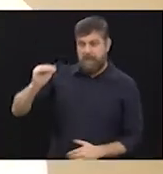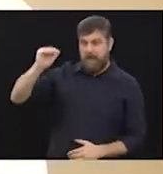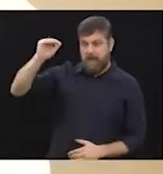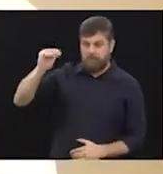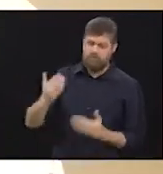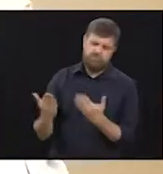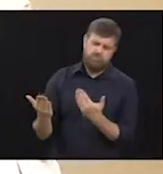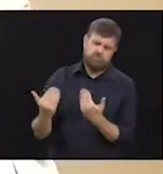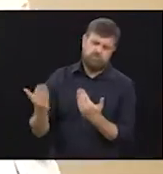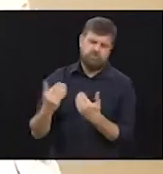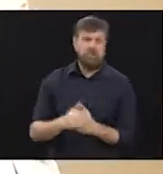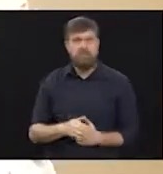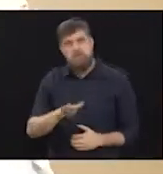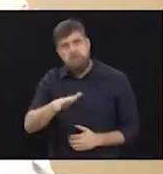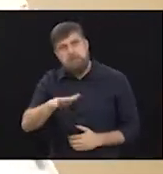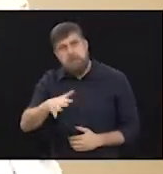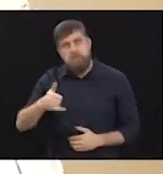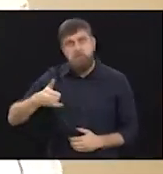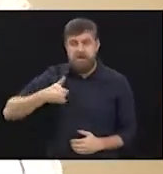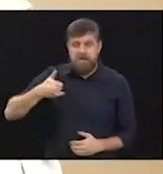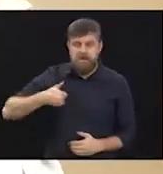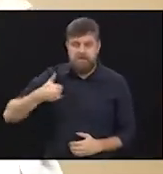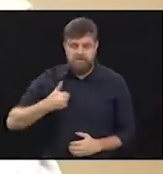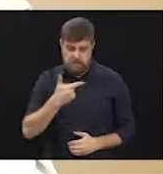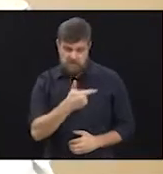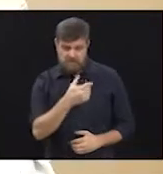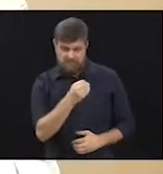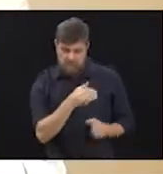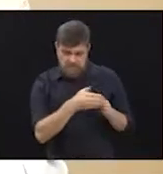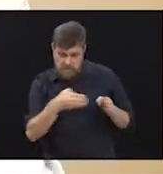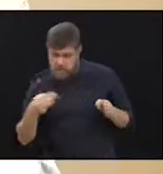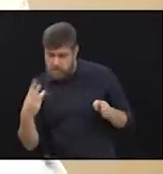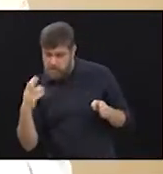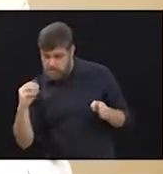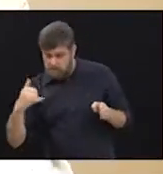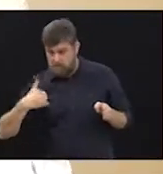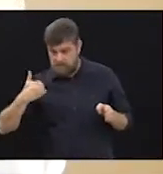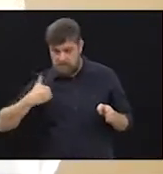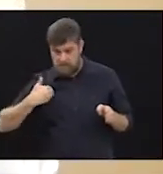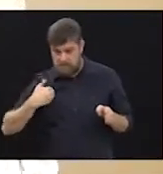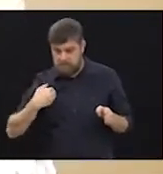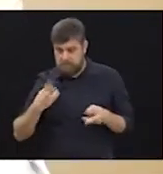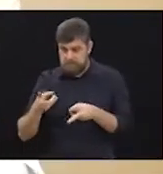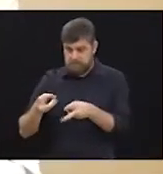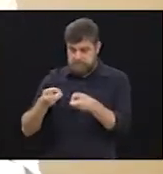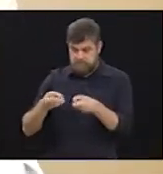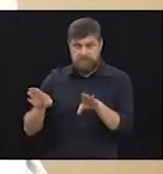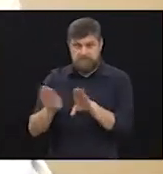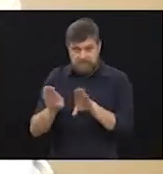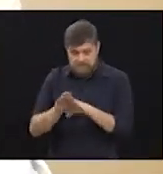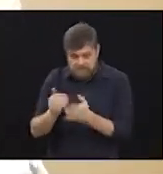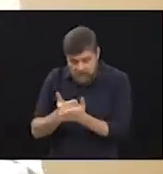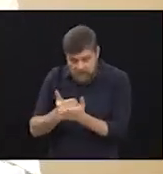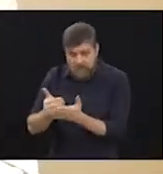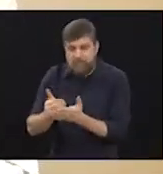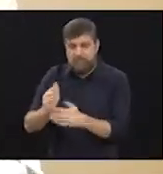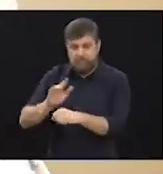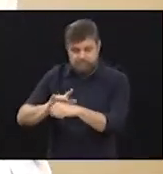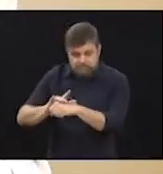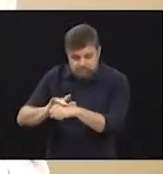jovem, a gente pega ali a faixa de 20, 30 anos, é onde também a gente vê o início de algumas